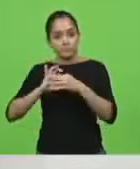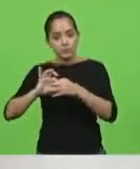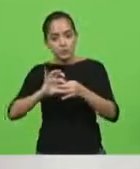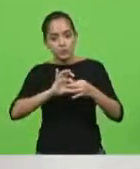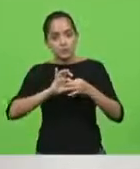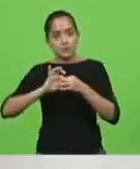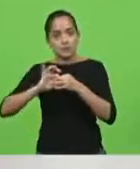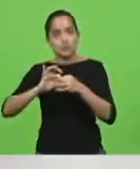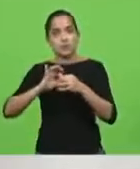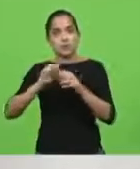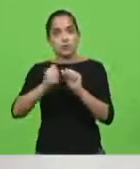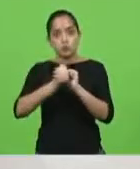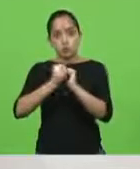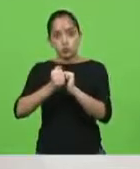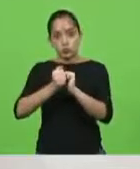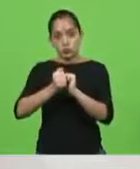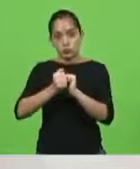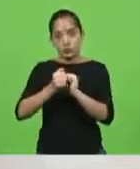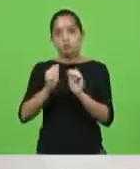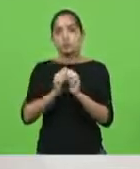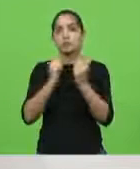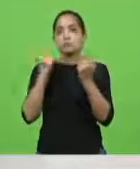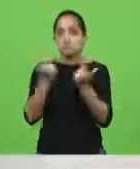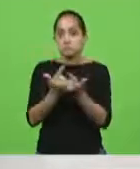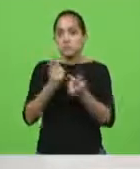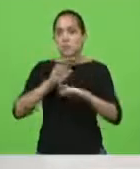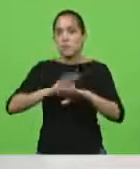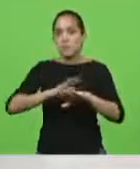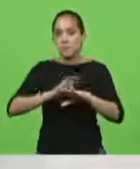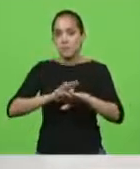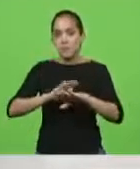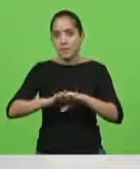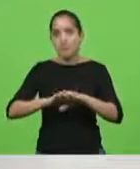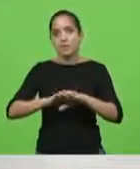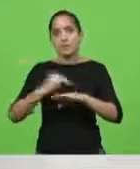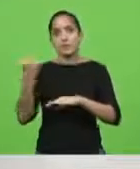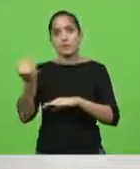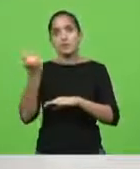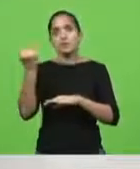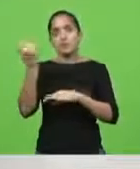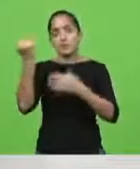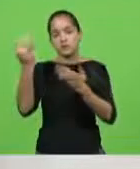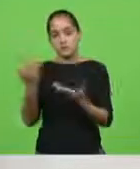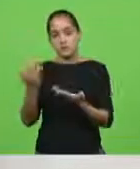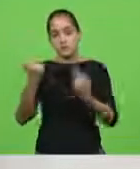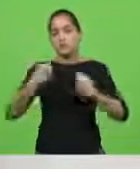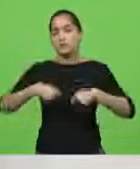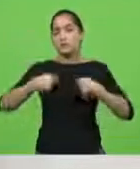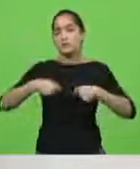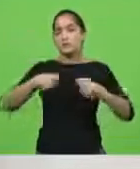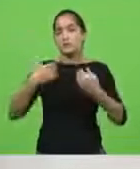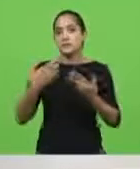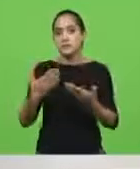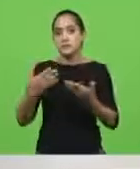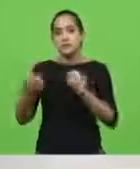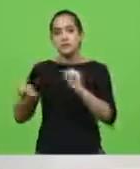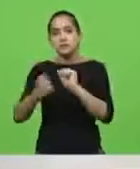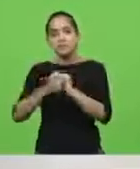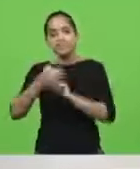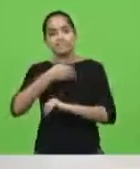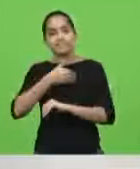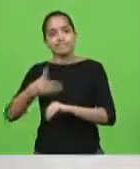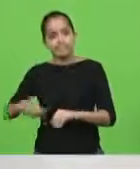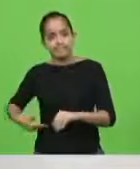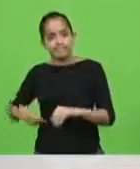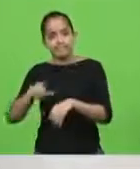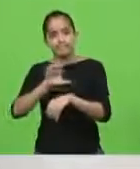qual o parlamento tem, novamente, um papel de grande protagonismo. Nós precisamos, junto com o governo do Estado,